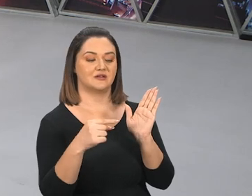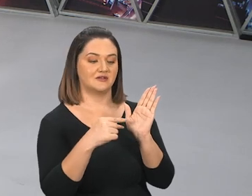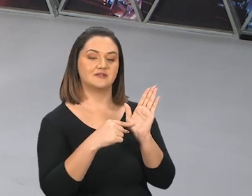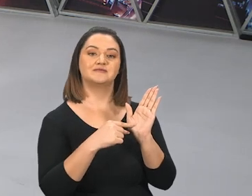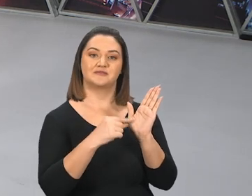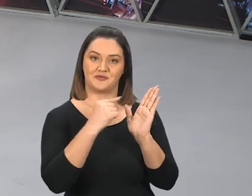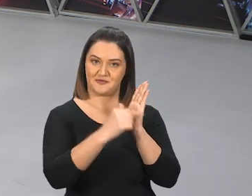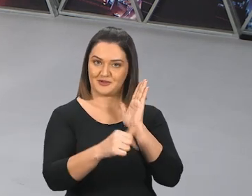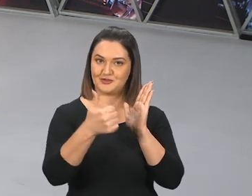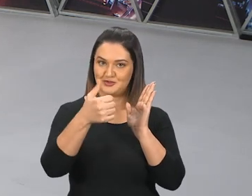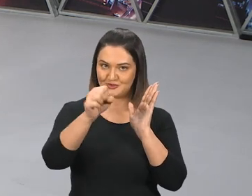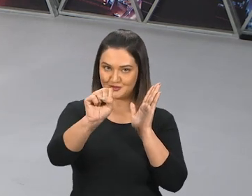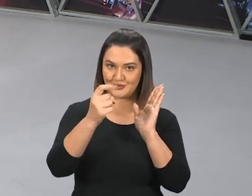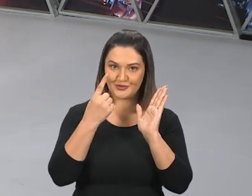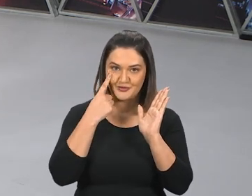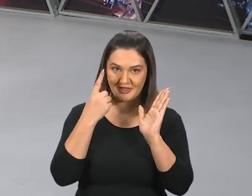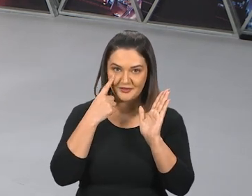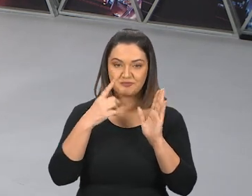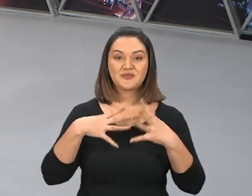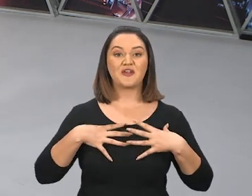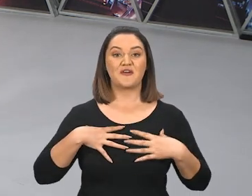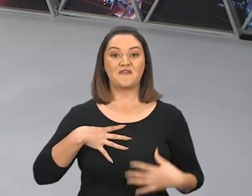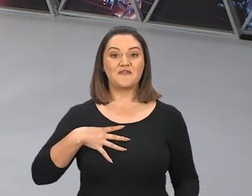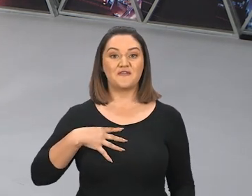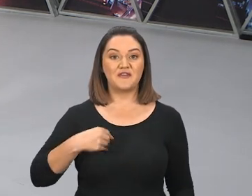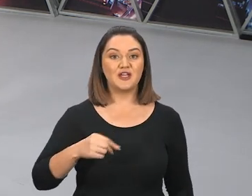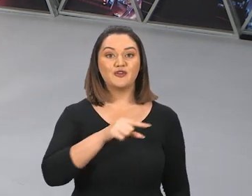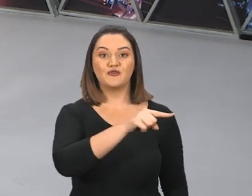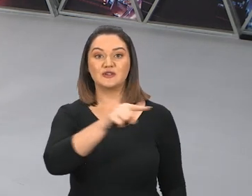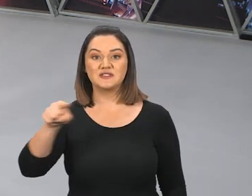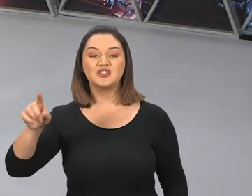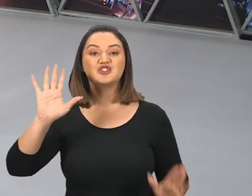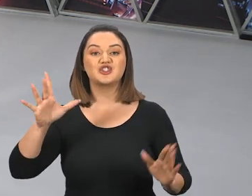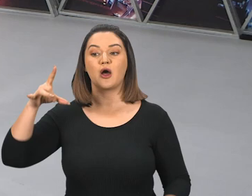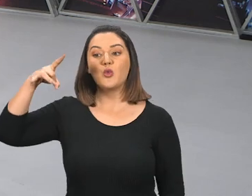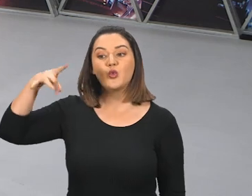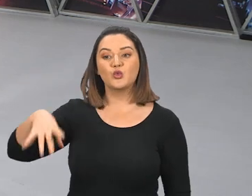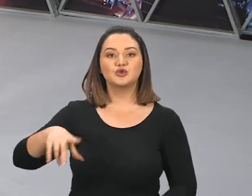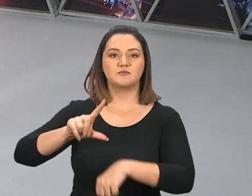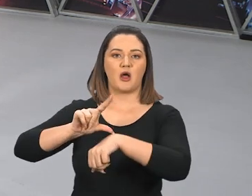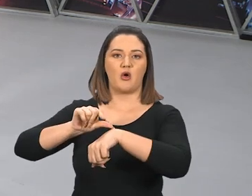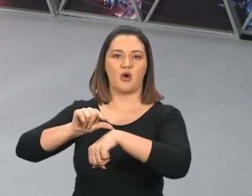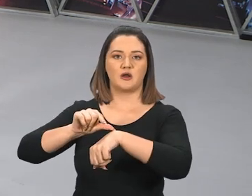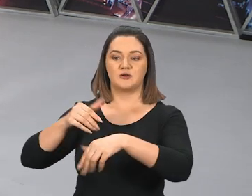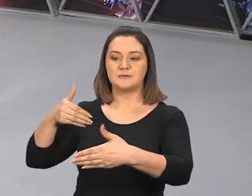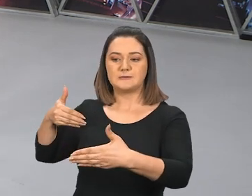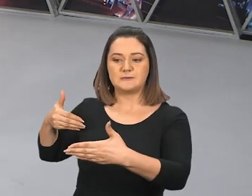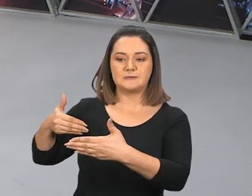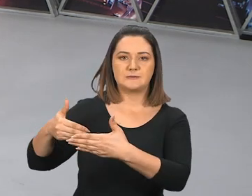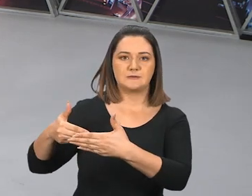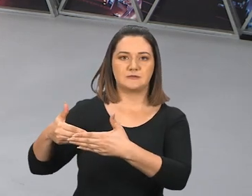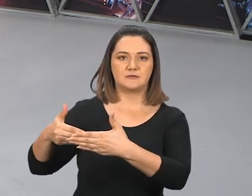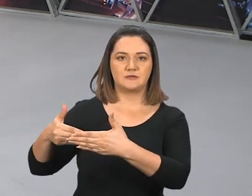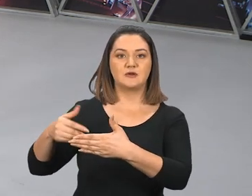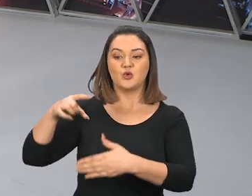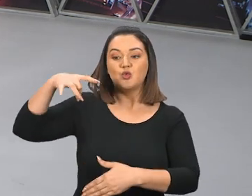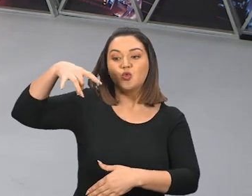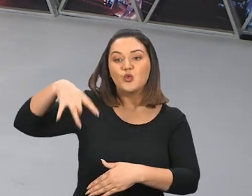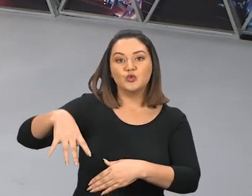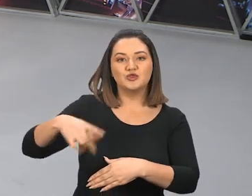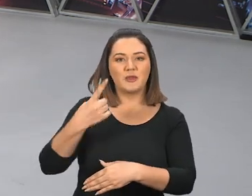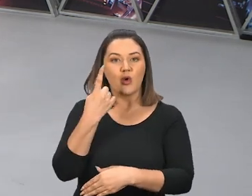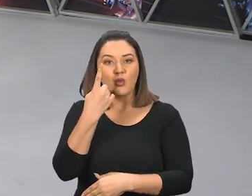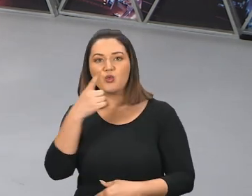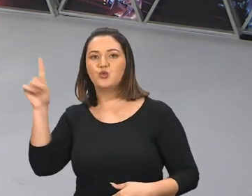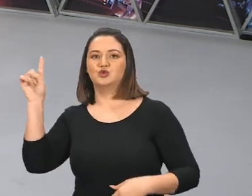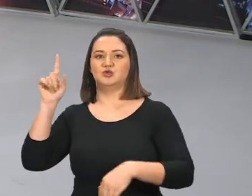a resposta? Verso 18, vamos ler de novo. Filhinhos, já é a última hora. Então, que horas são? Última hora.